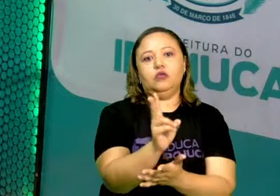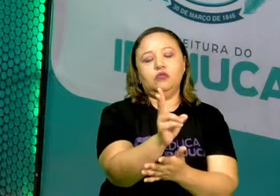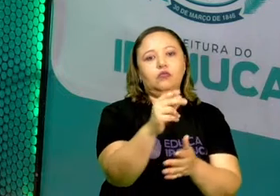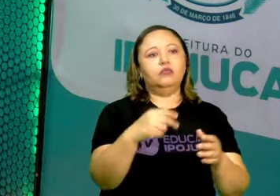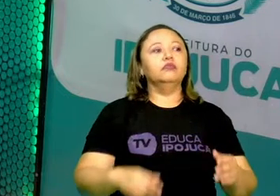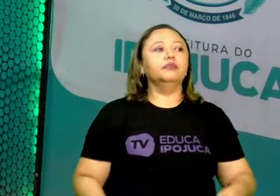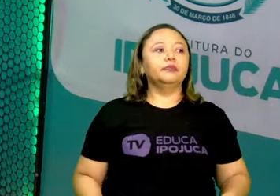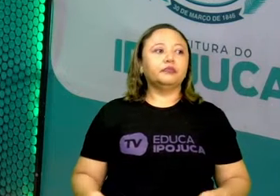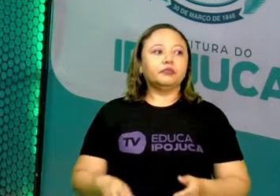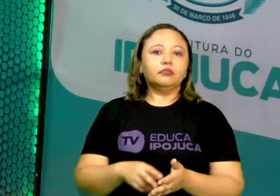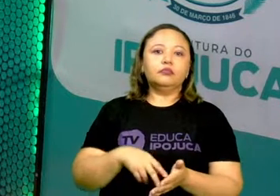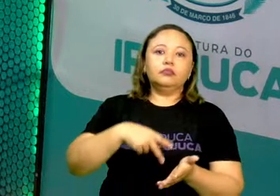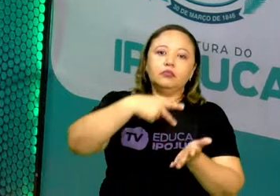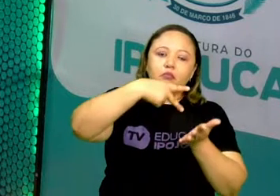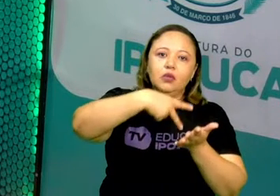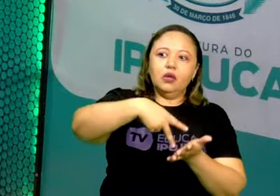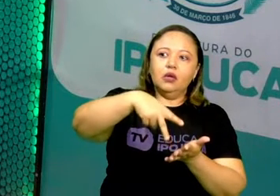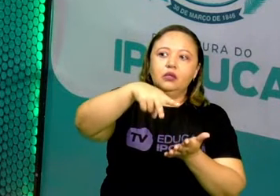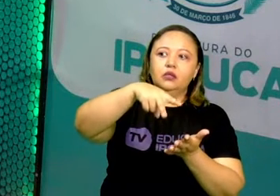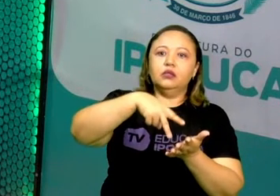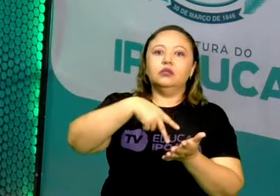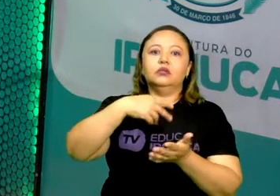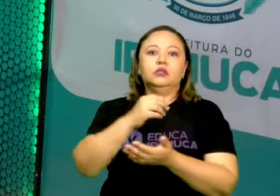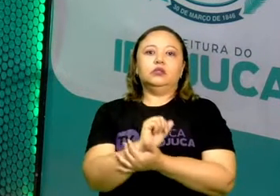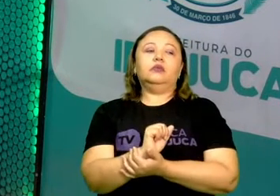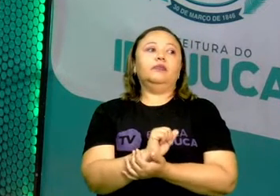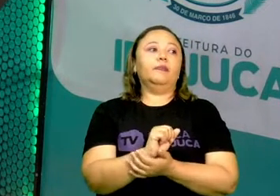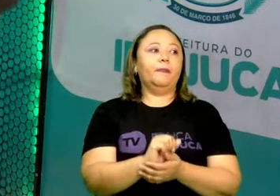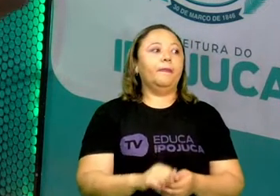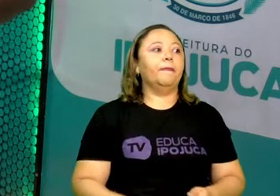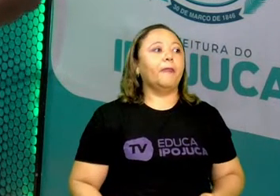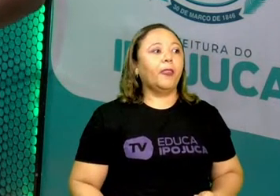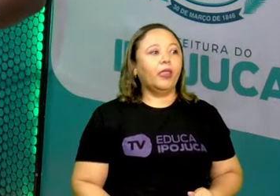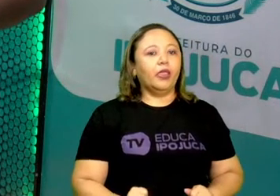a dança também é considerada uma manifestação.